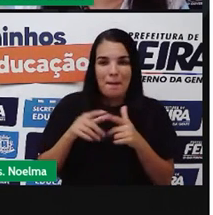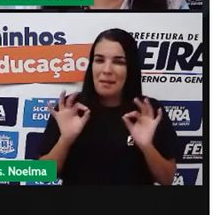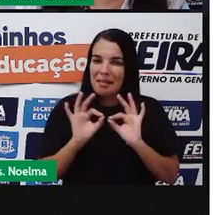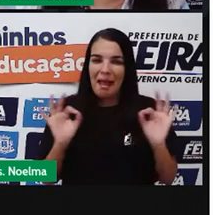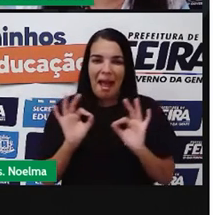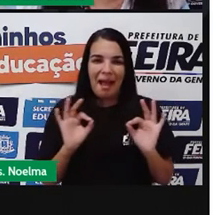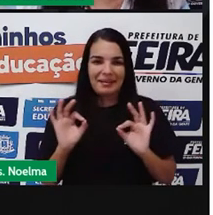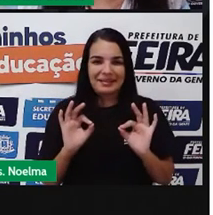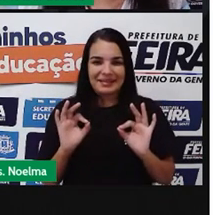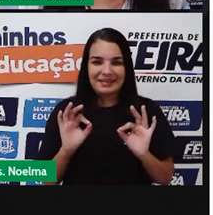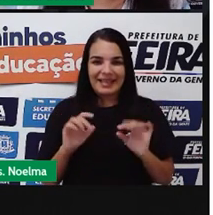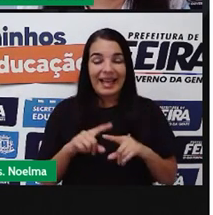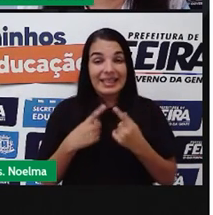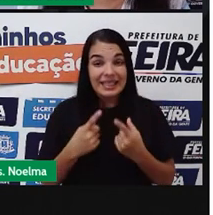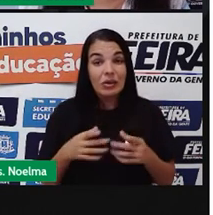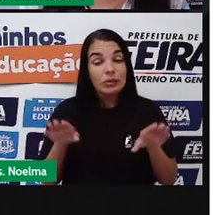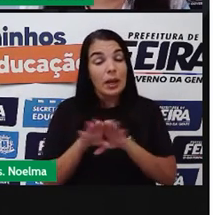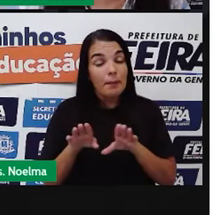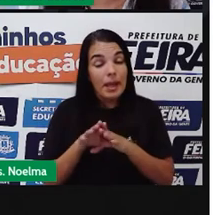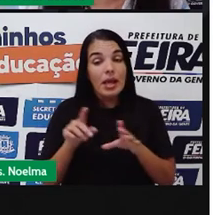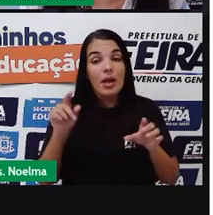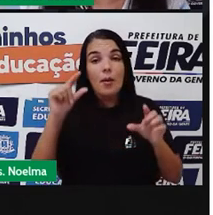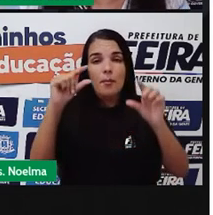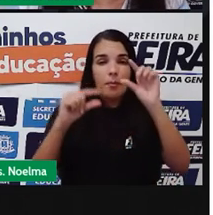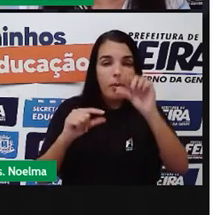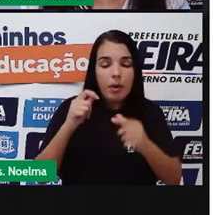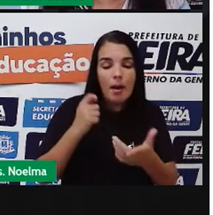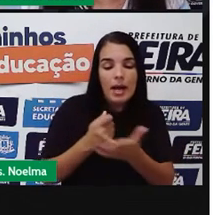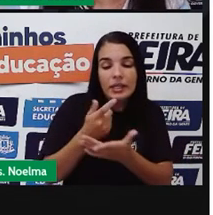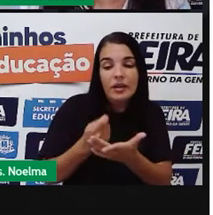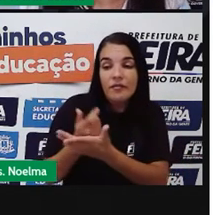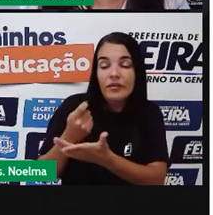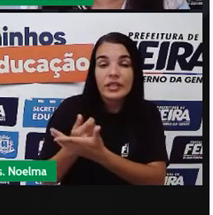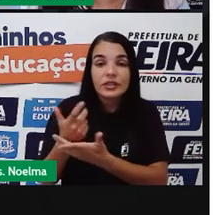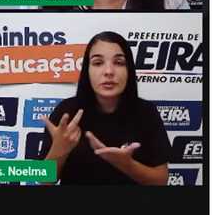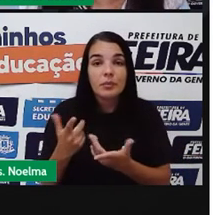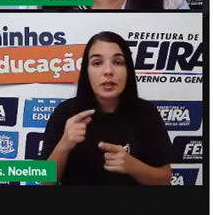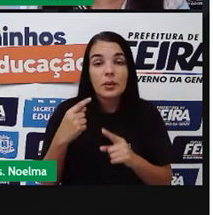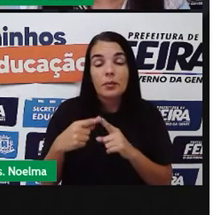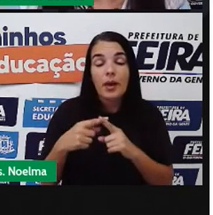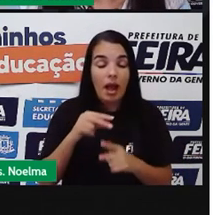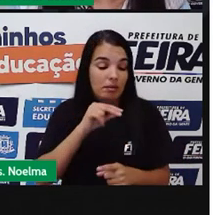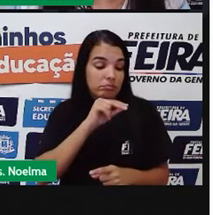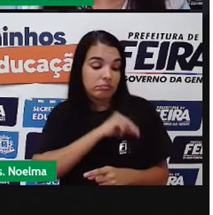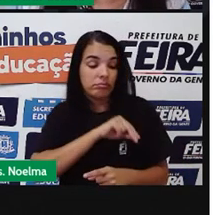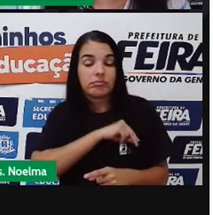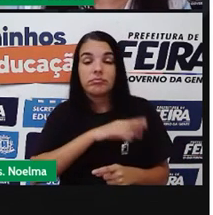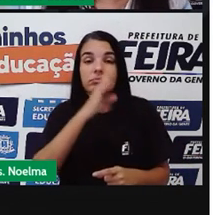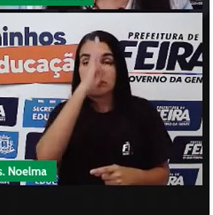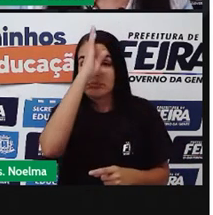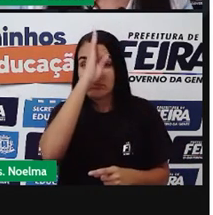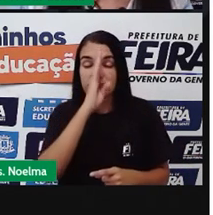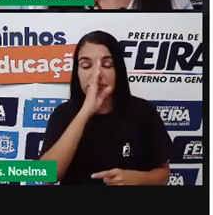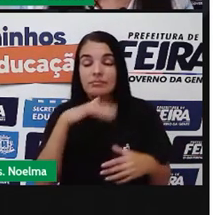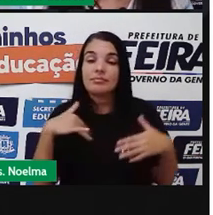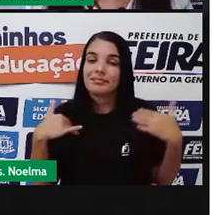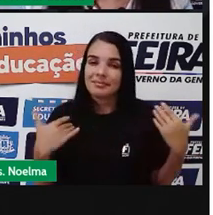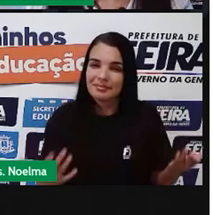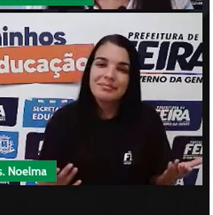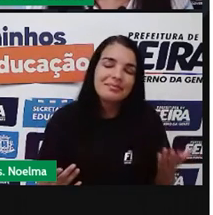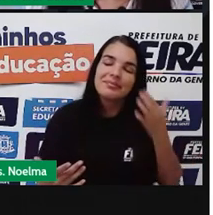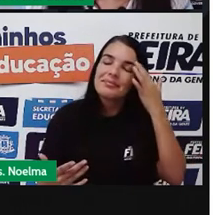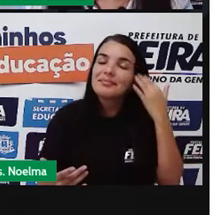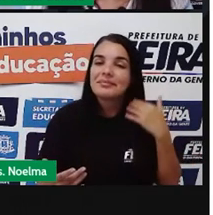problemas de saúde, vai ser um investimento muito bom até mesmo para os cofres públicos, né? Uma vez que, se a gente